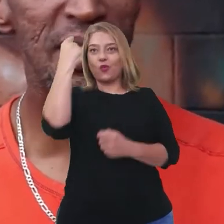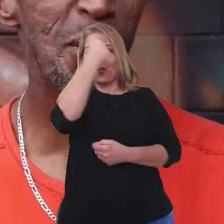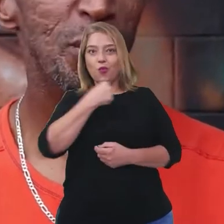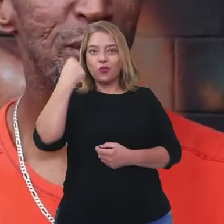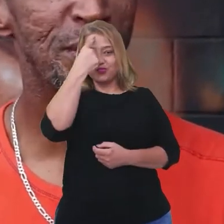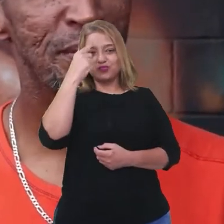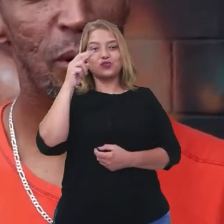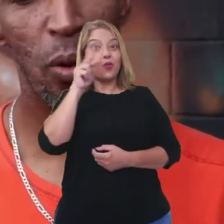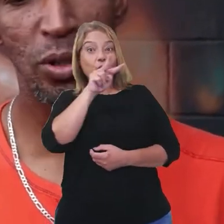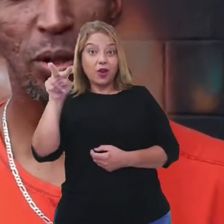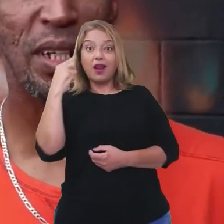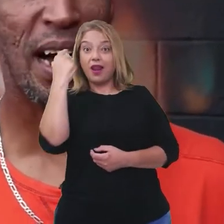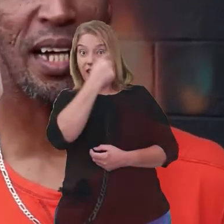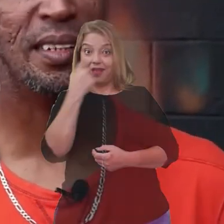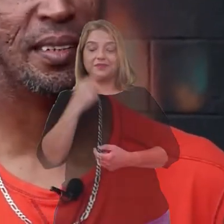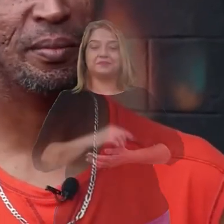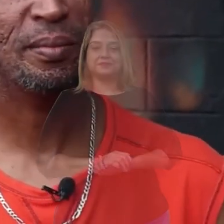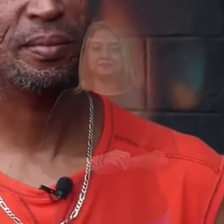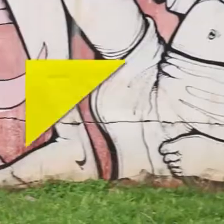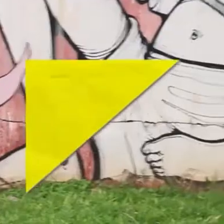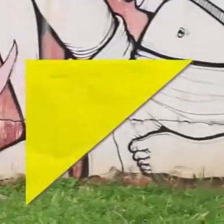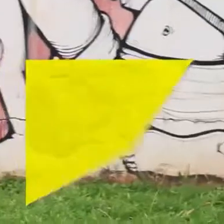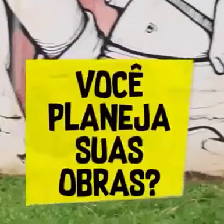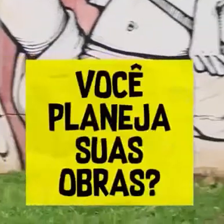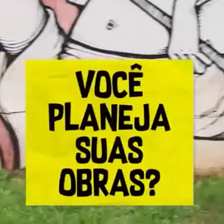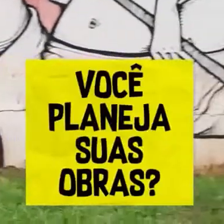em fazer rosto, rosto, olhares.